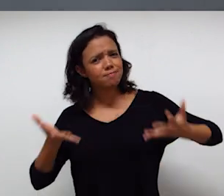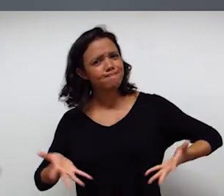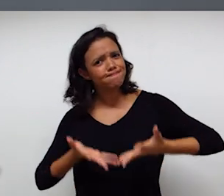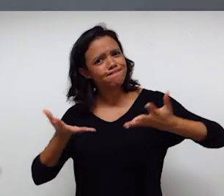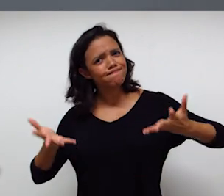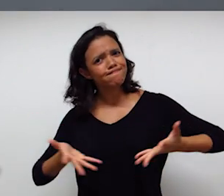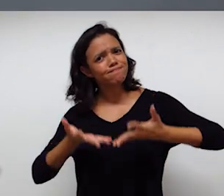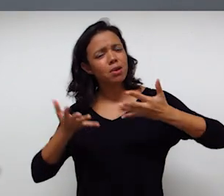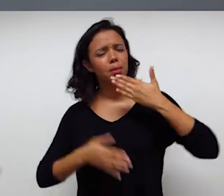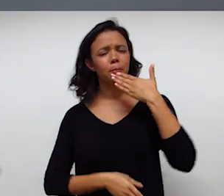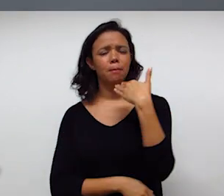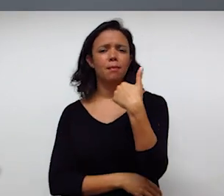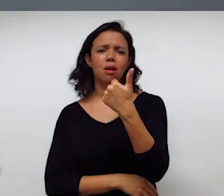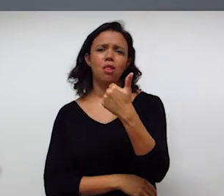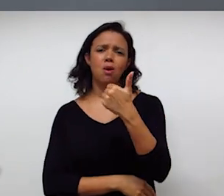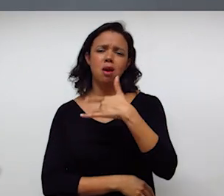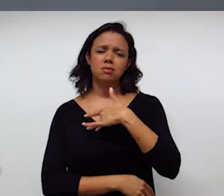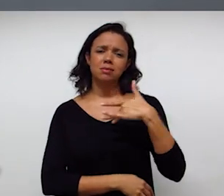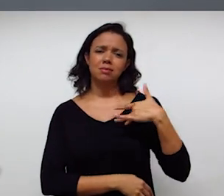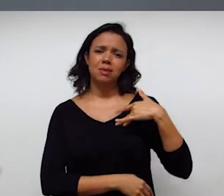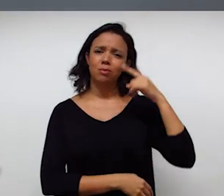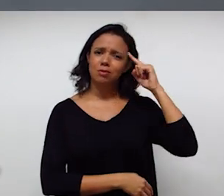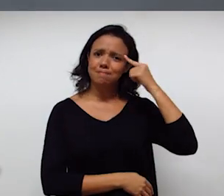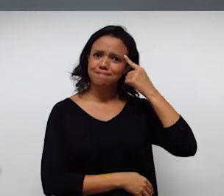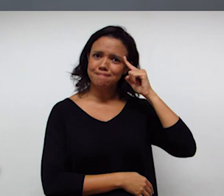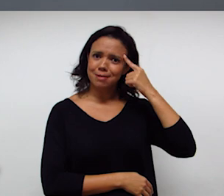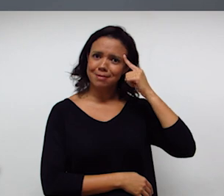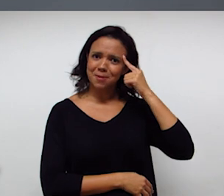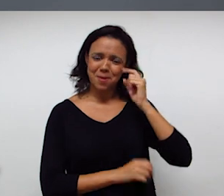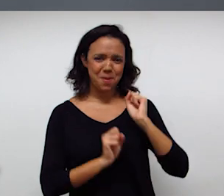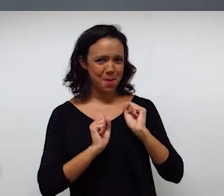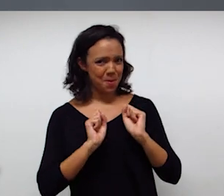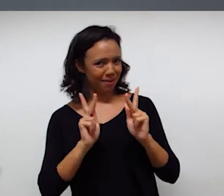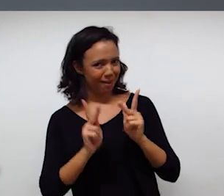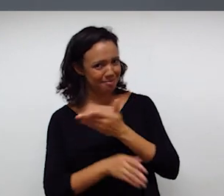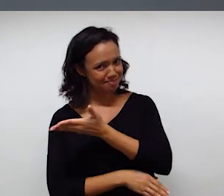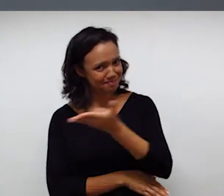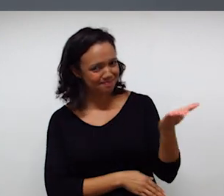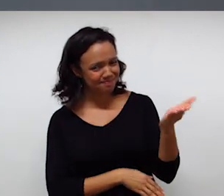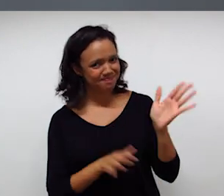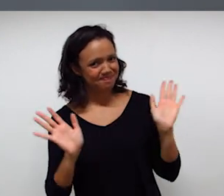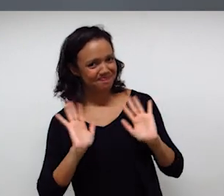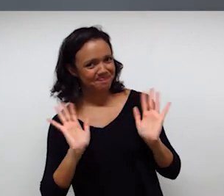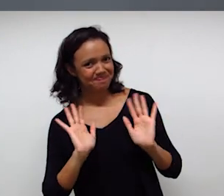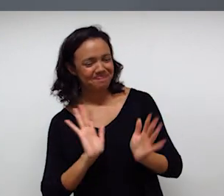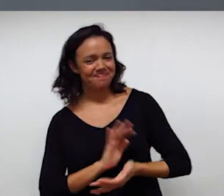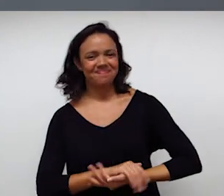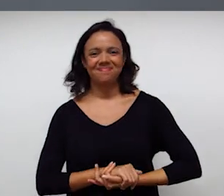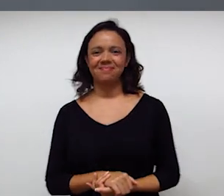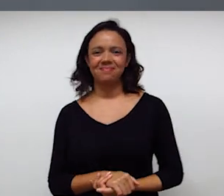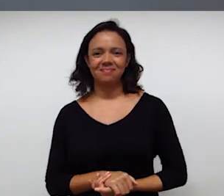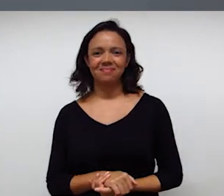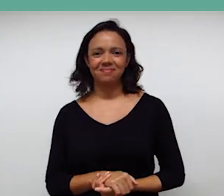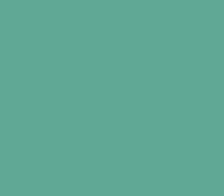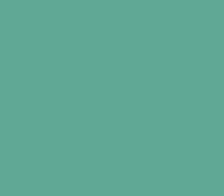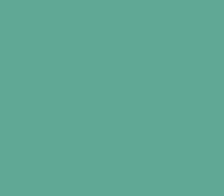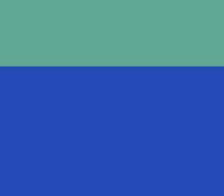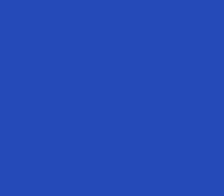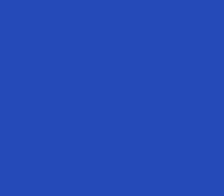vai ajudar você a melhorar a sua saúde mental. Ok, pessoal? Tchau.